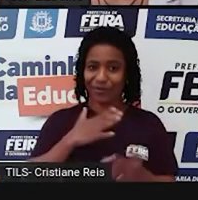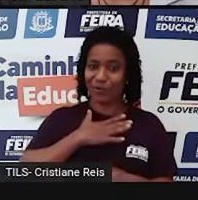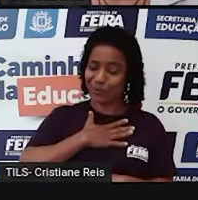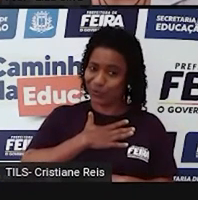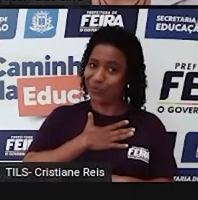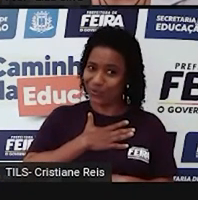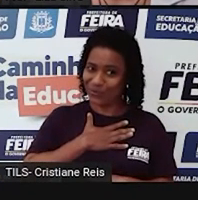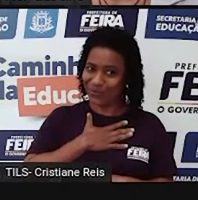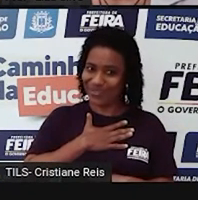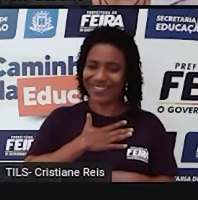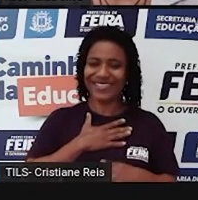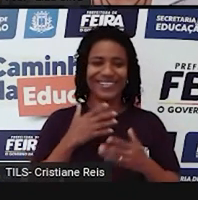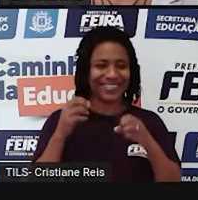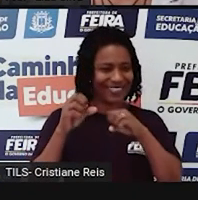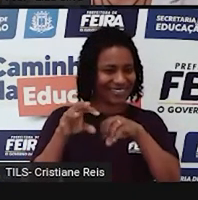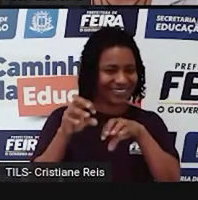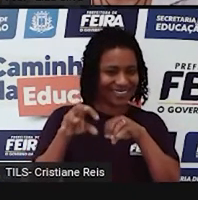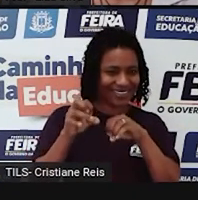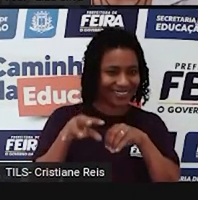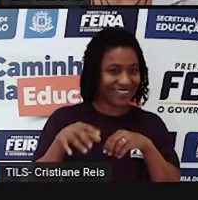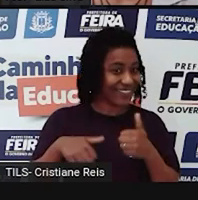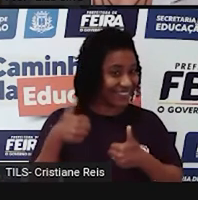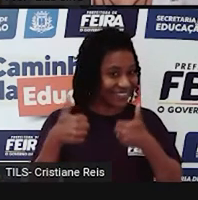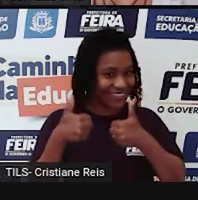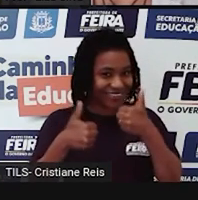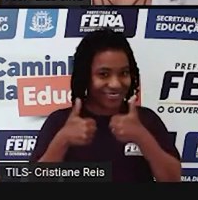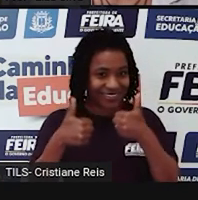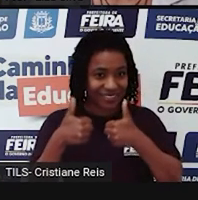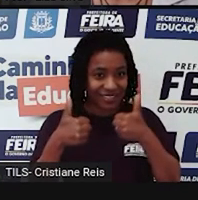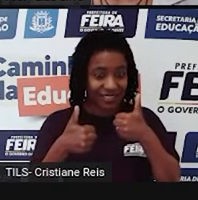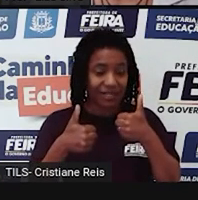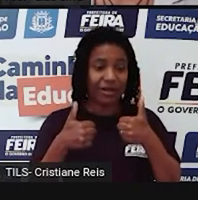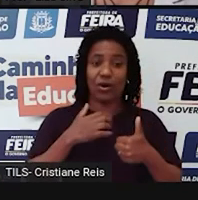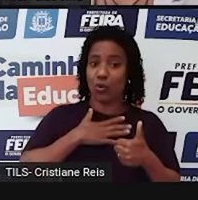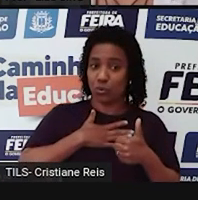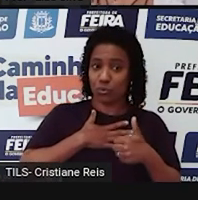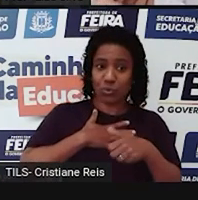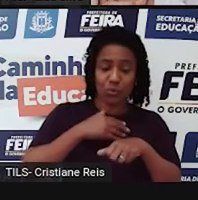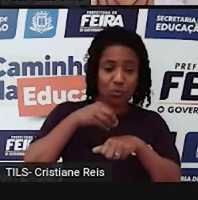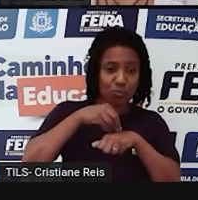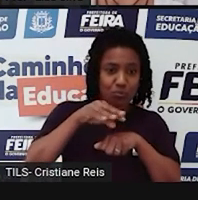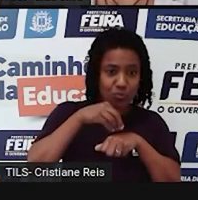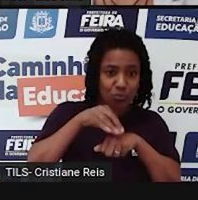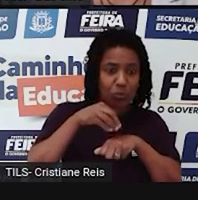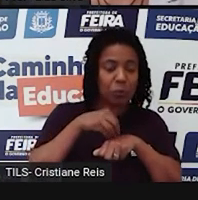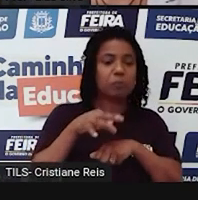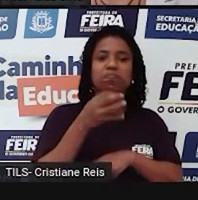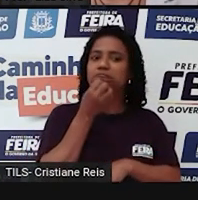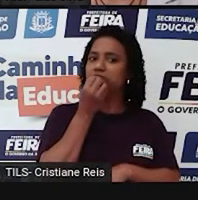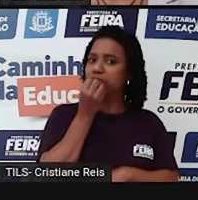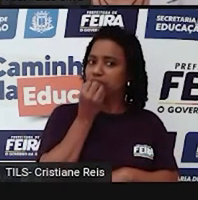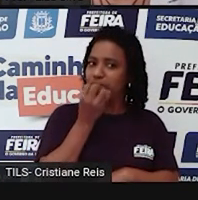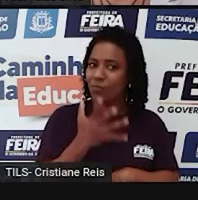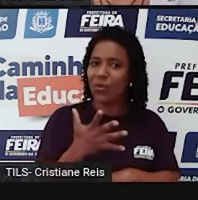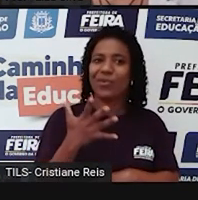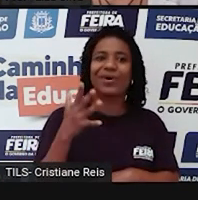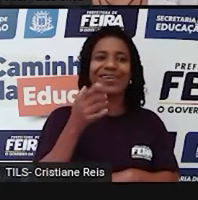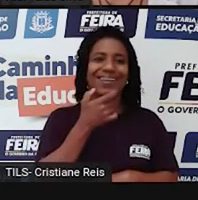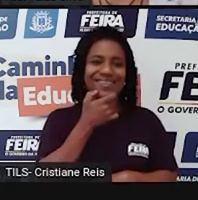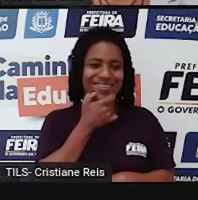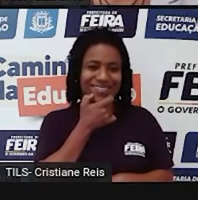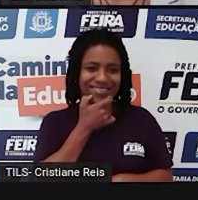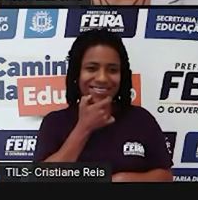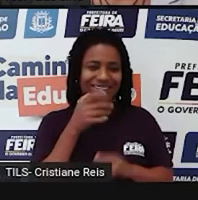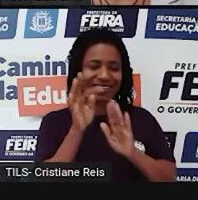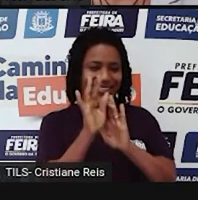aula de hoje Curtiram? Gostaram das dicas que vão te ajudar a compreender melhor os textos